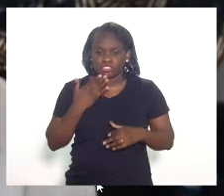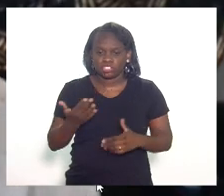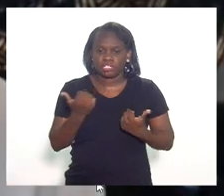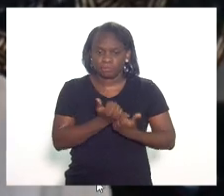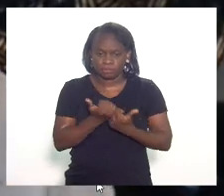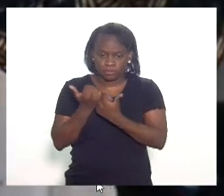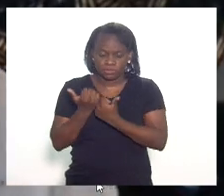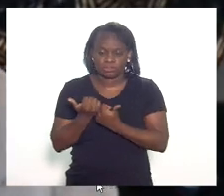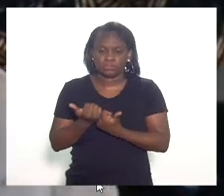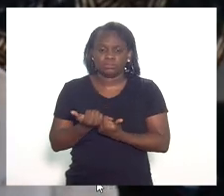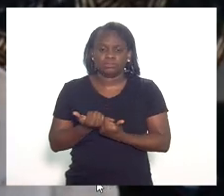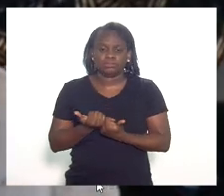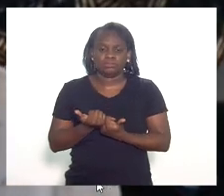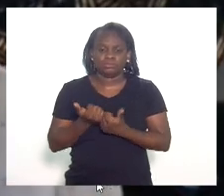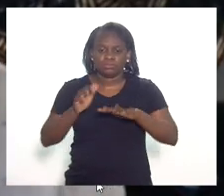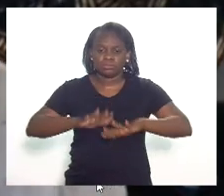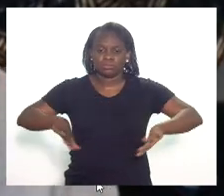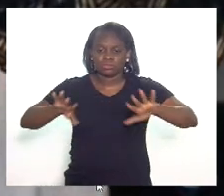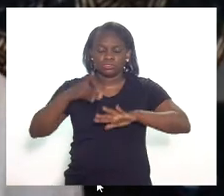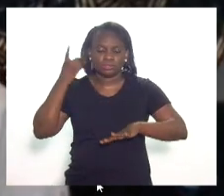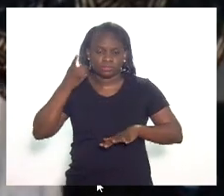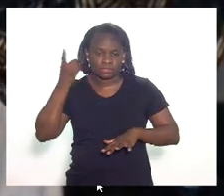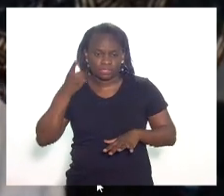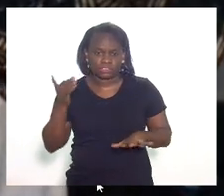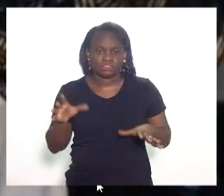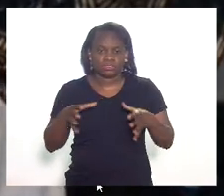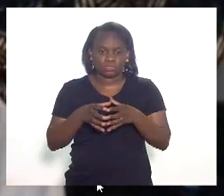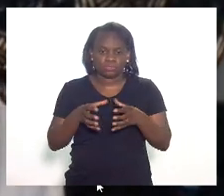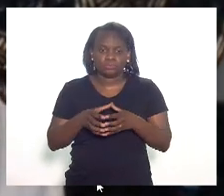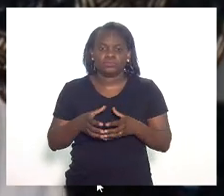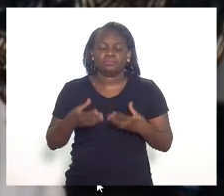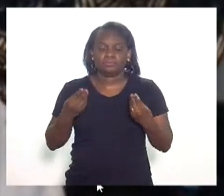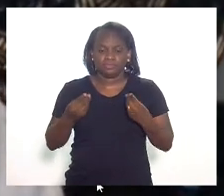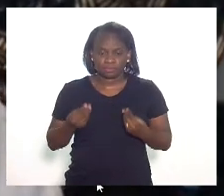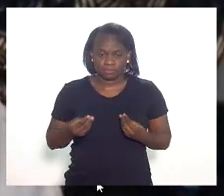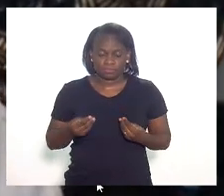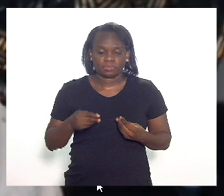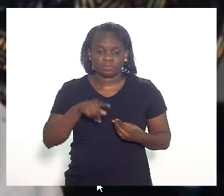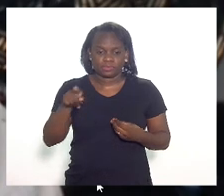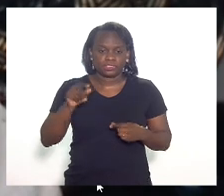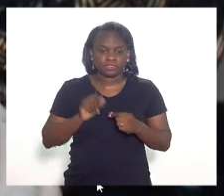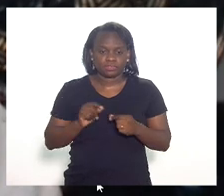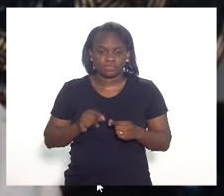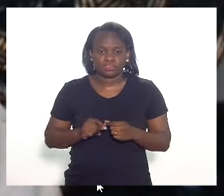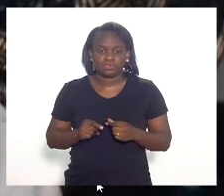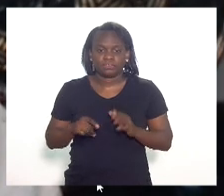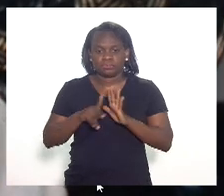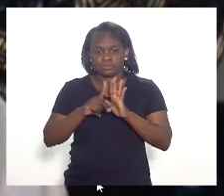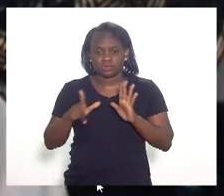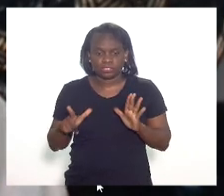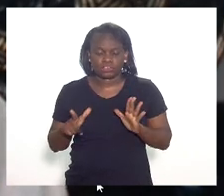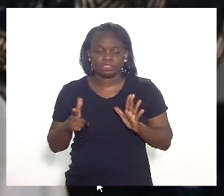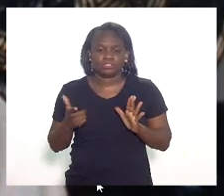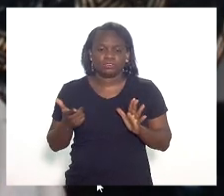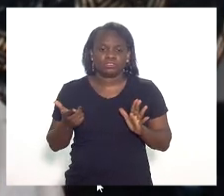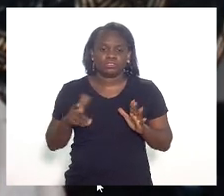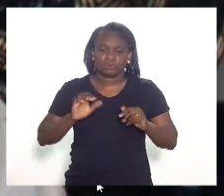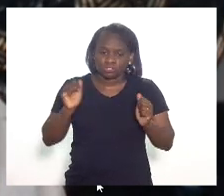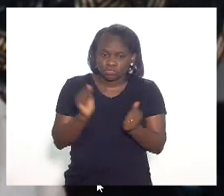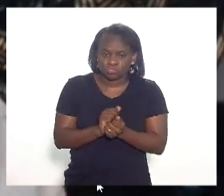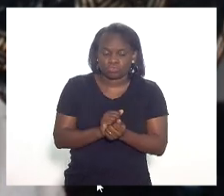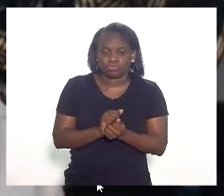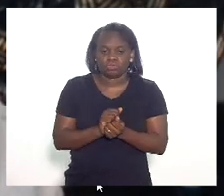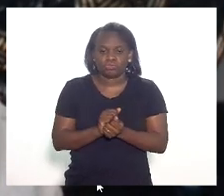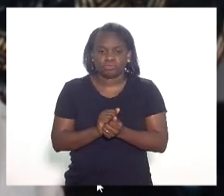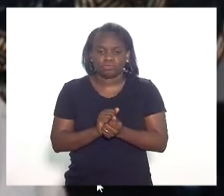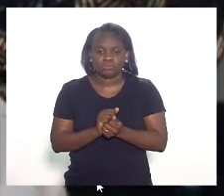dos nobres deputados, dos meus colegas, para que a gente faça um projeto em conjunto,